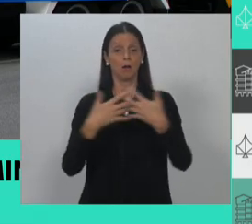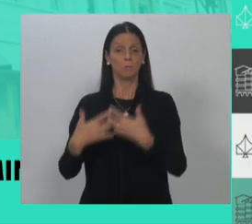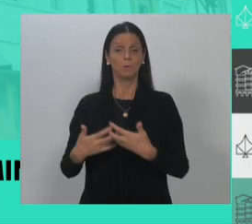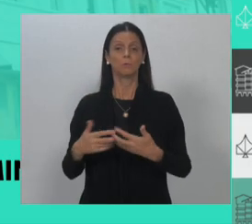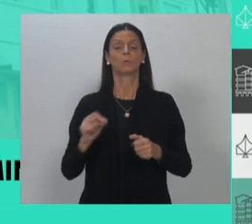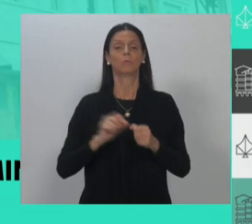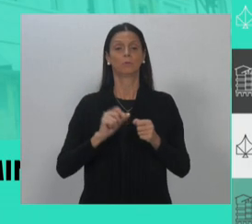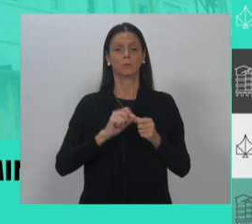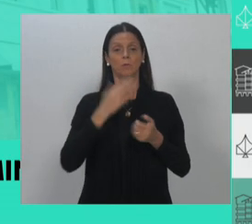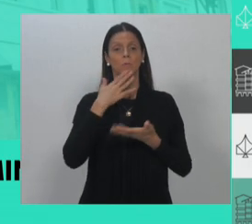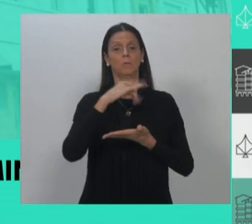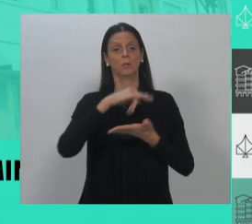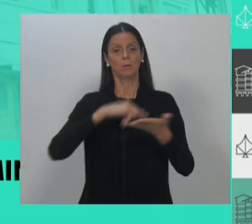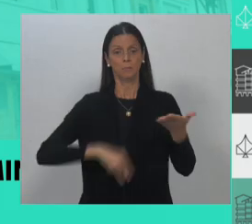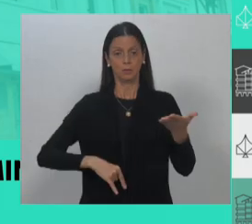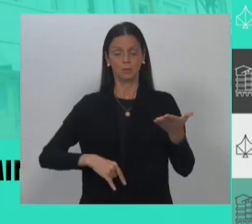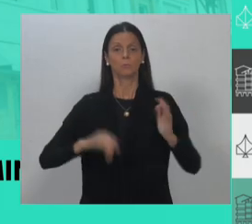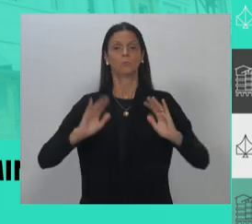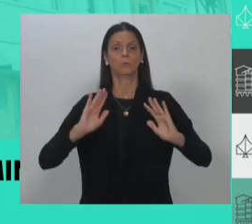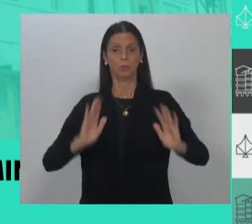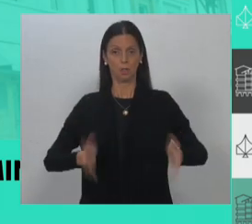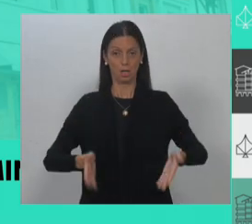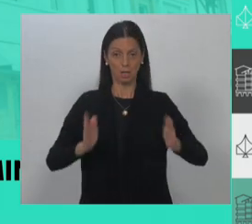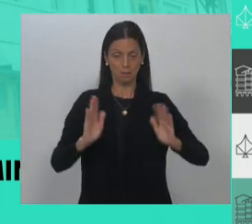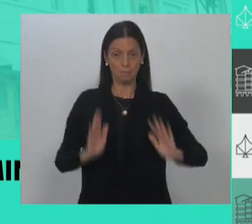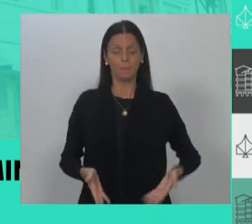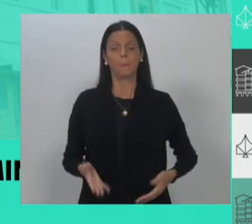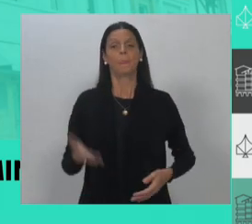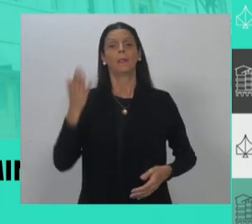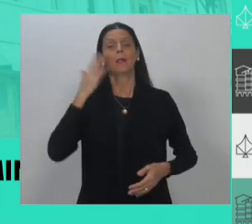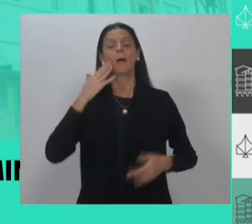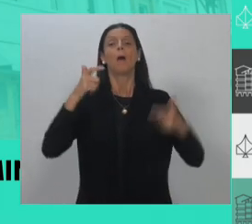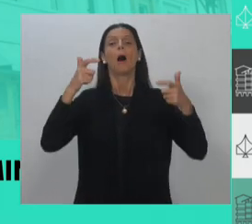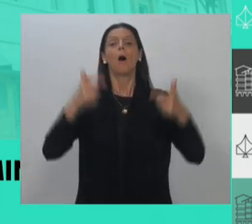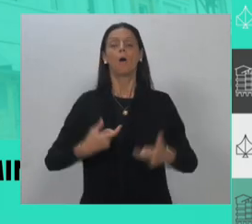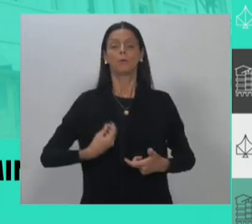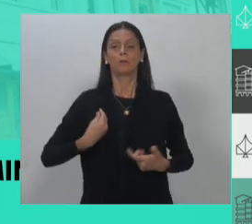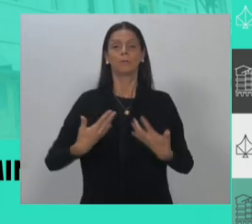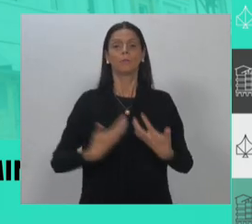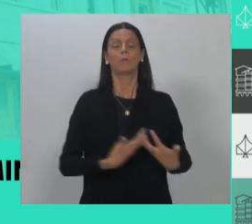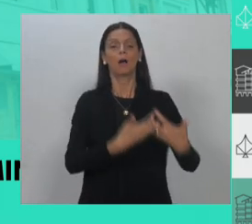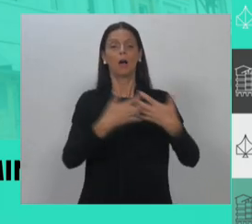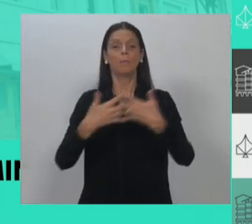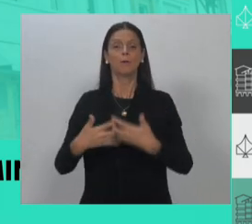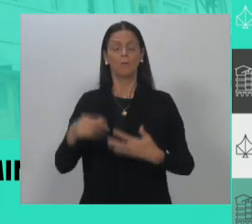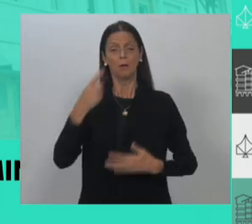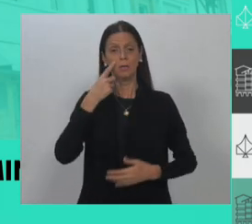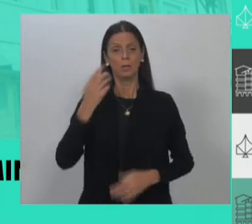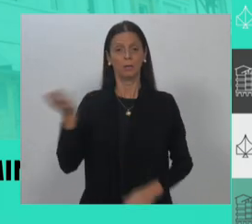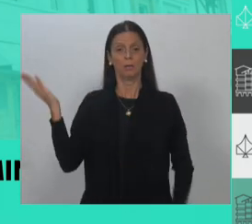um requerimento aqui, pedindo, já passou, que eu quero saber onde é que está o caminhão. Mostra a próxima foto, olha ali,